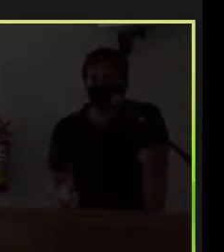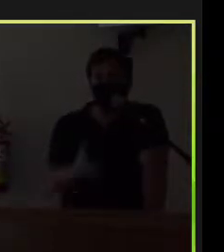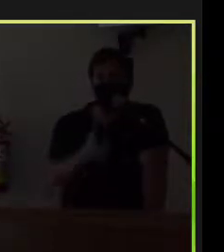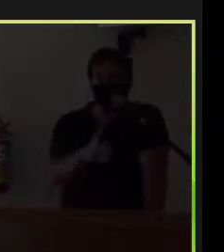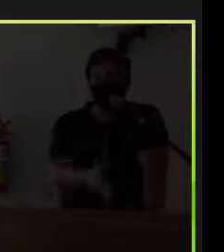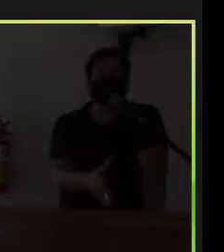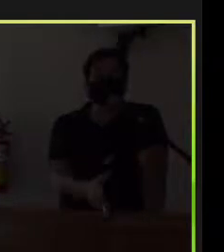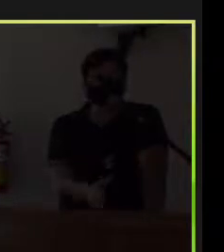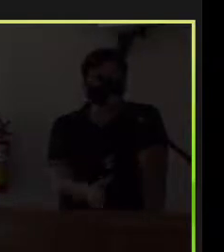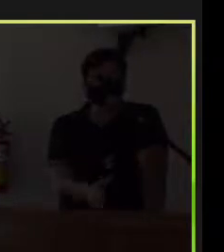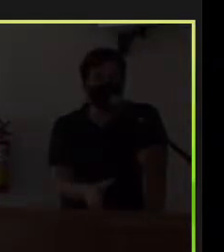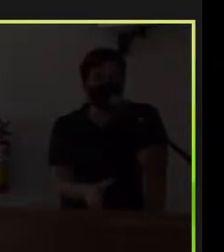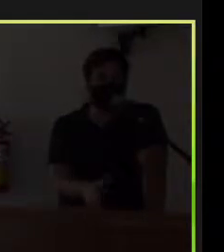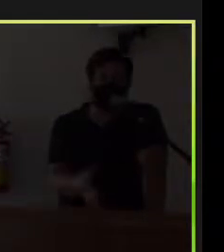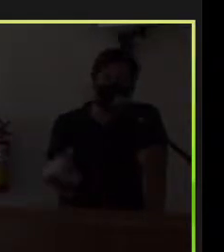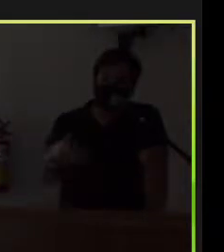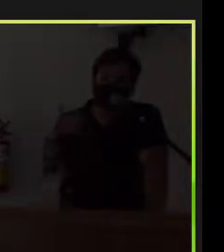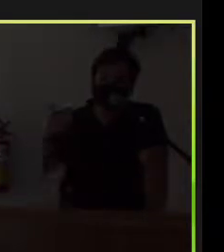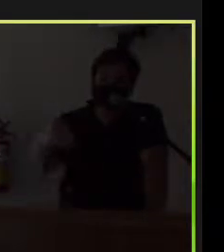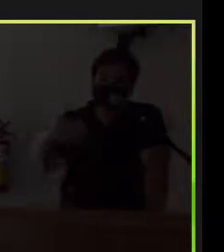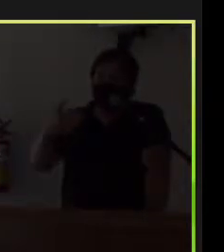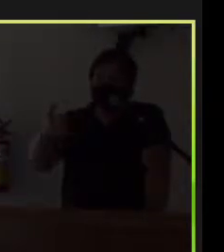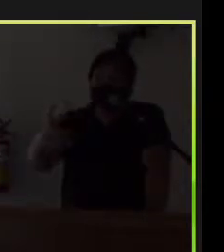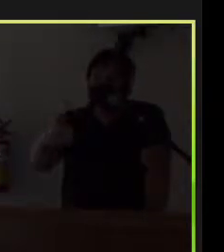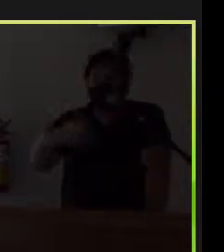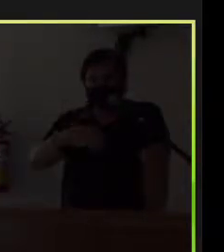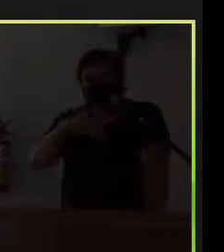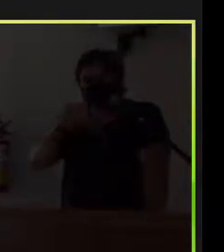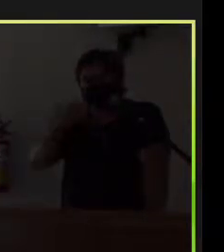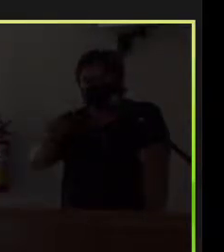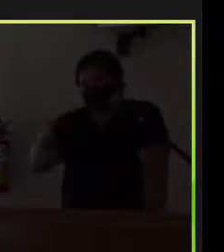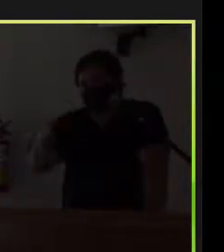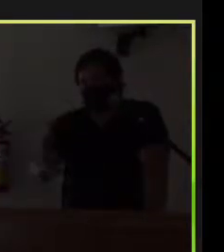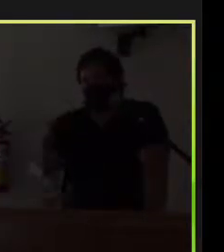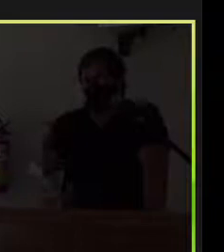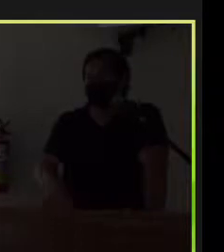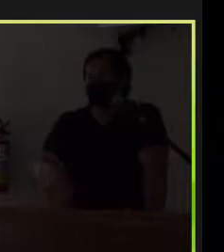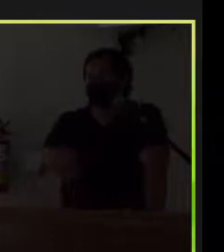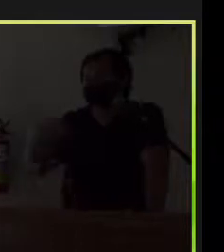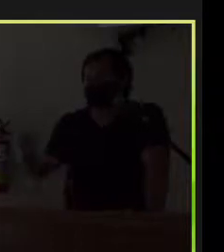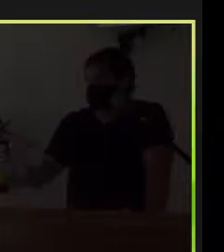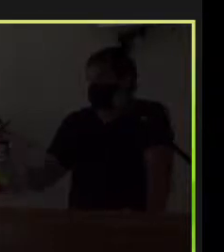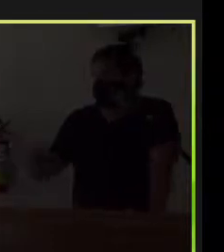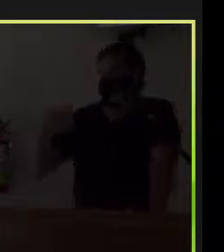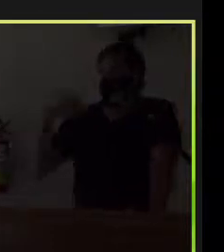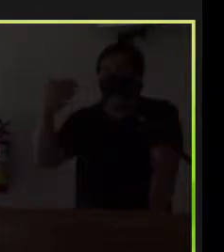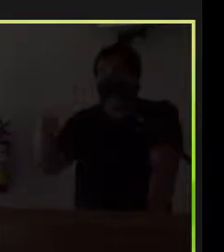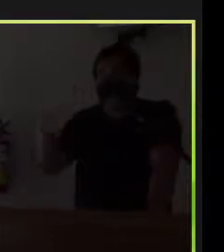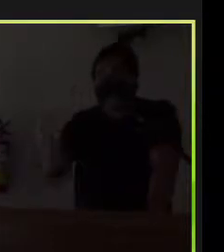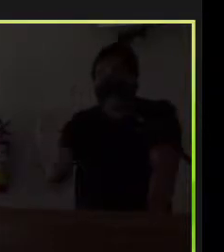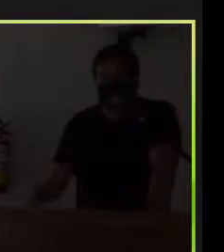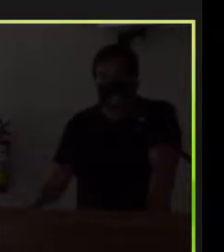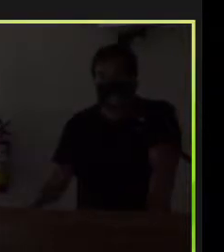enquanto população. Lógico que a gente sabe que muitos não cumprem, muitos não seguem, muitos